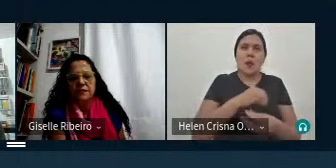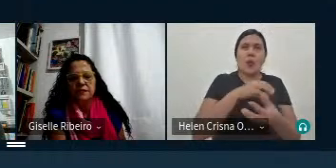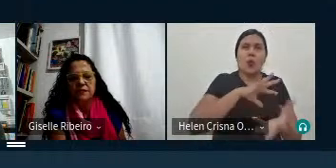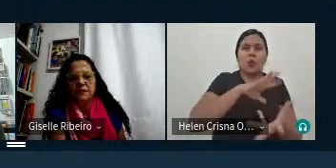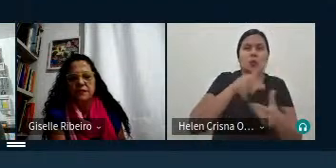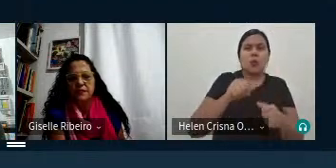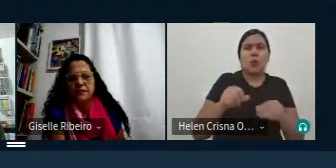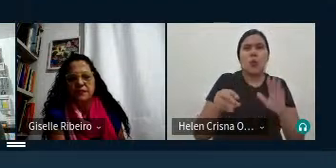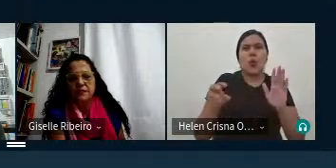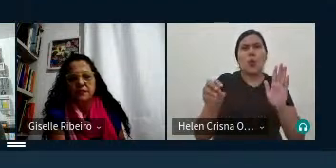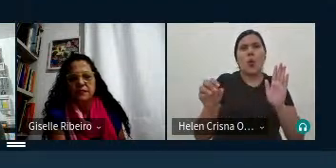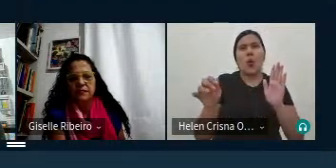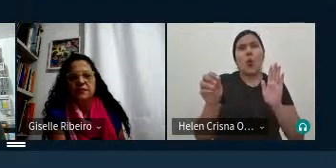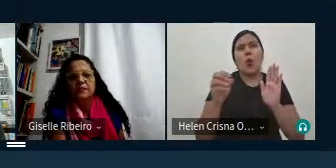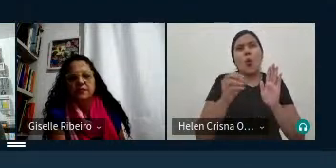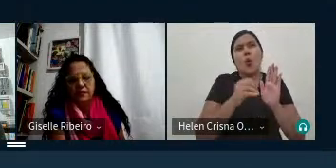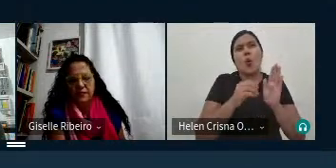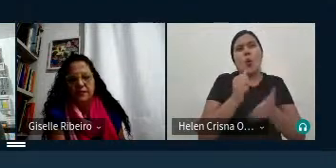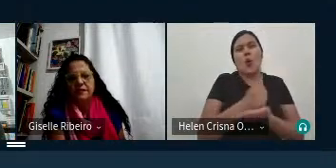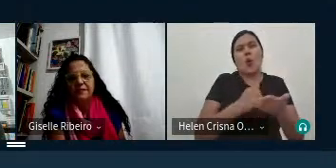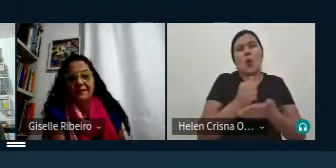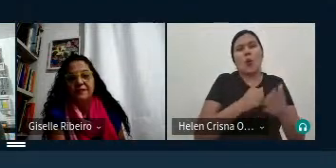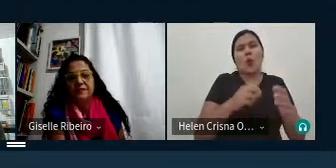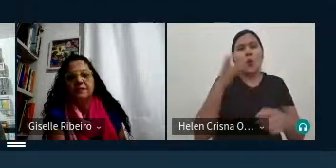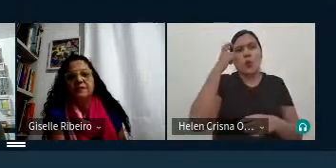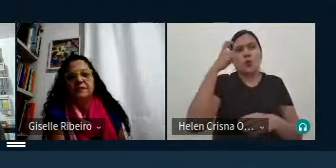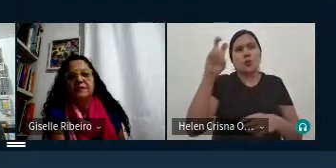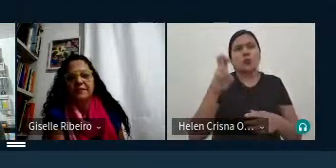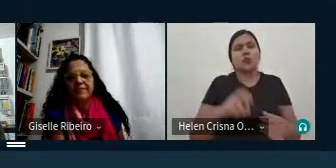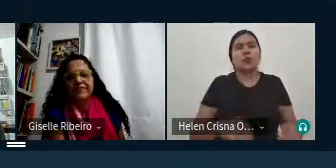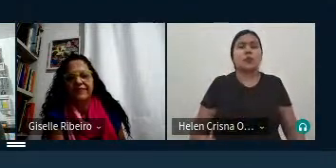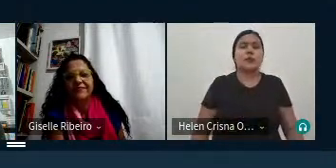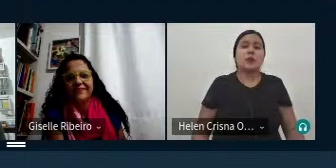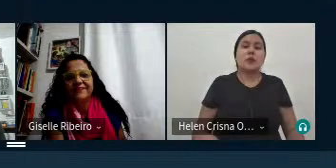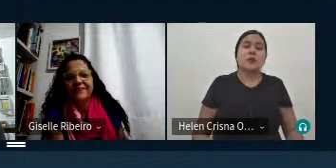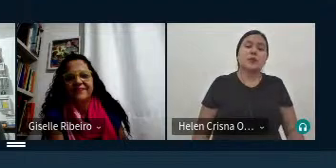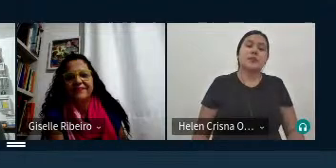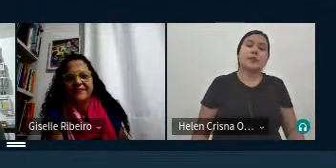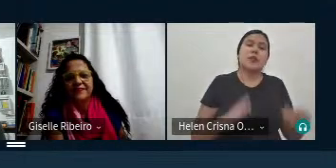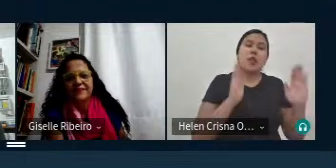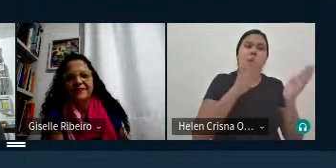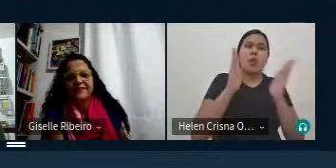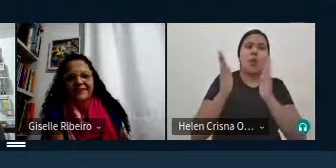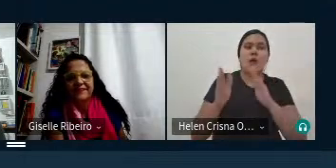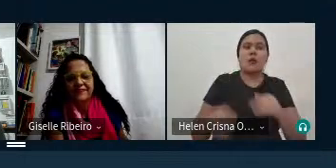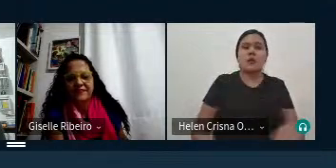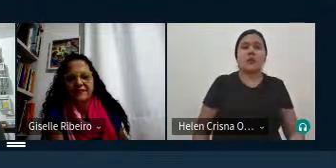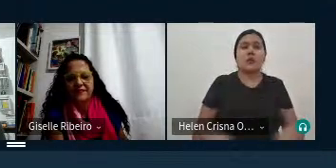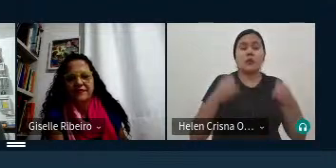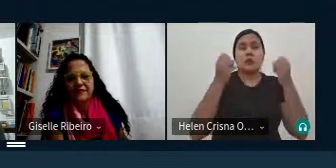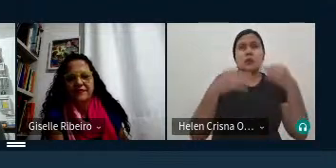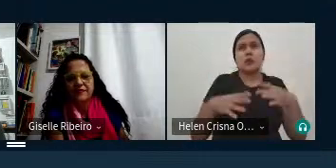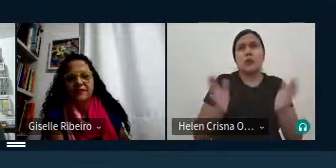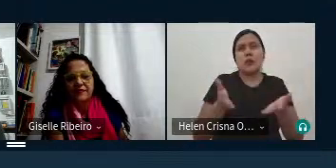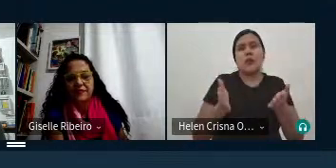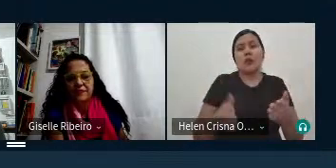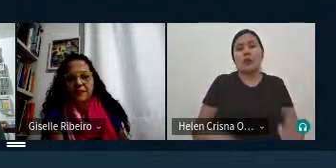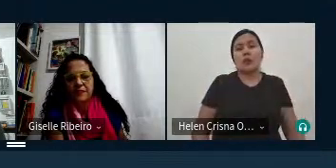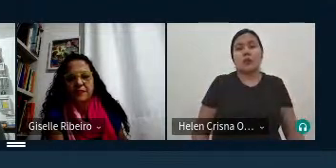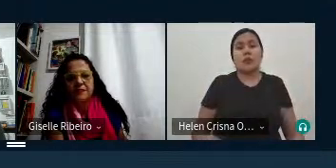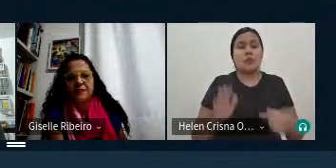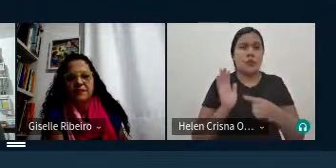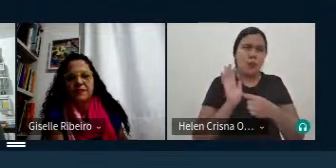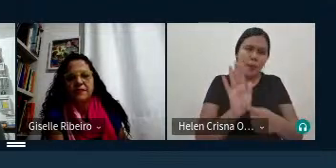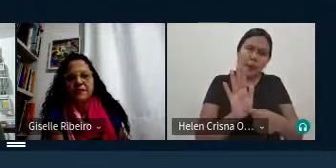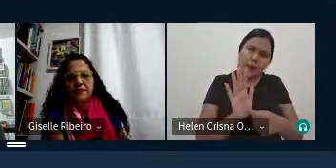elementos como cultura época e ter uma sensibilidade é o que nós acabamos de falar aqui que aponta